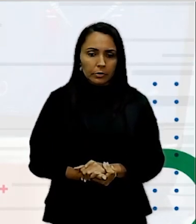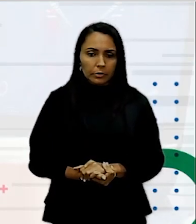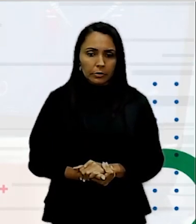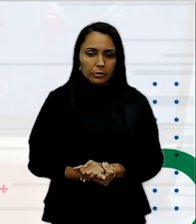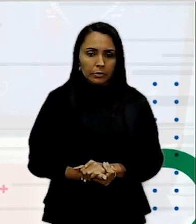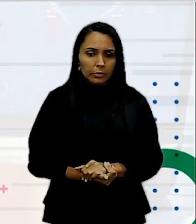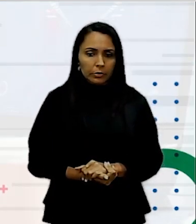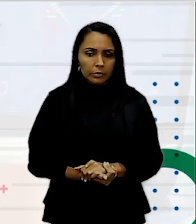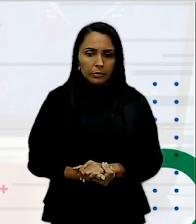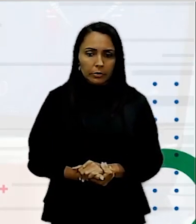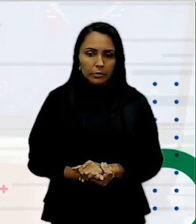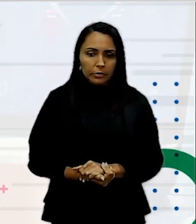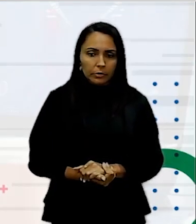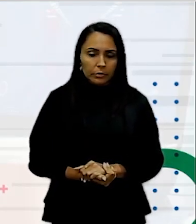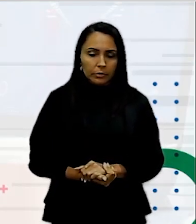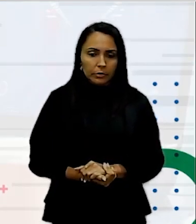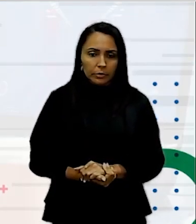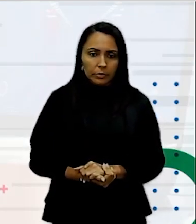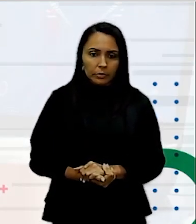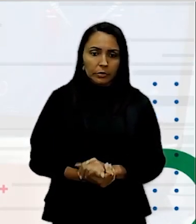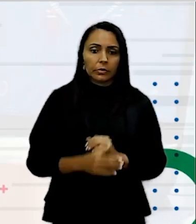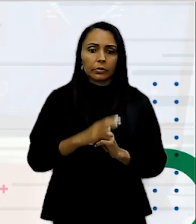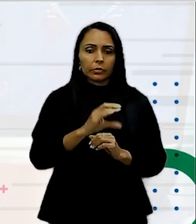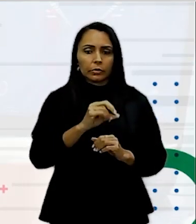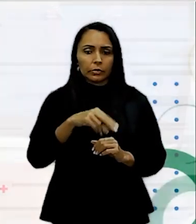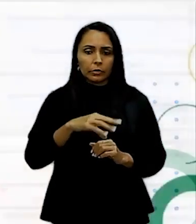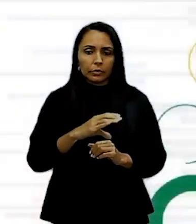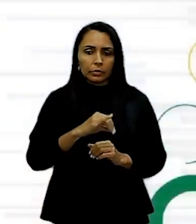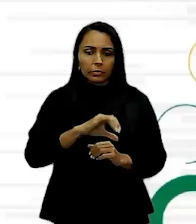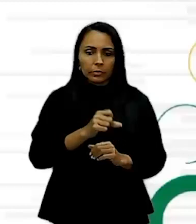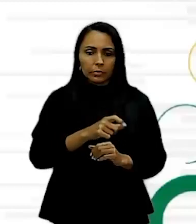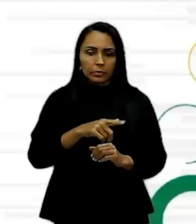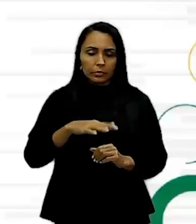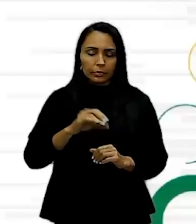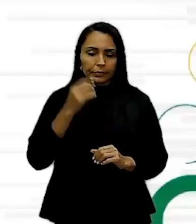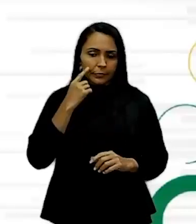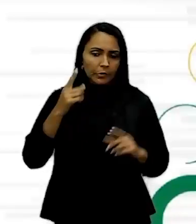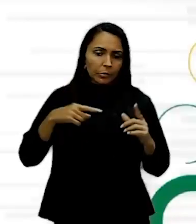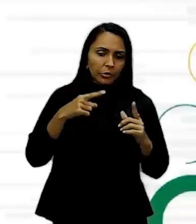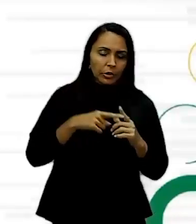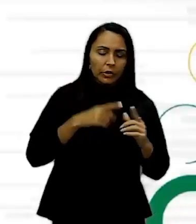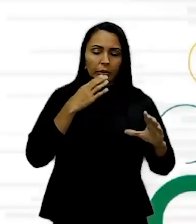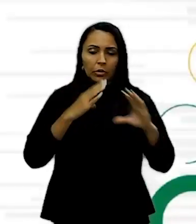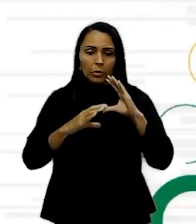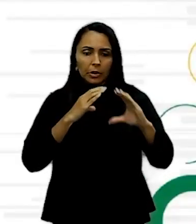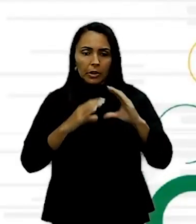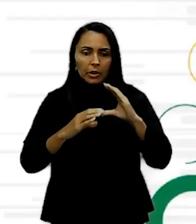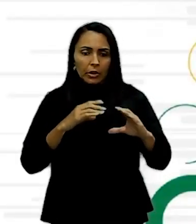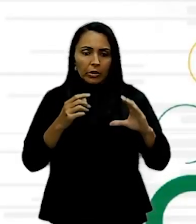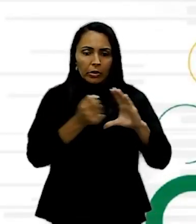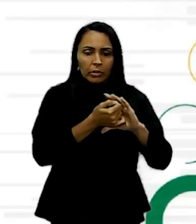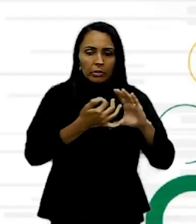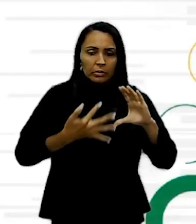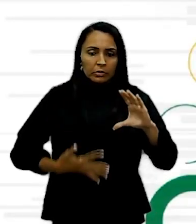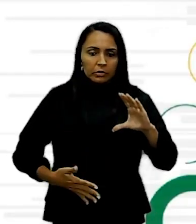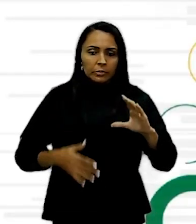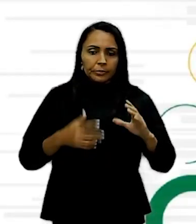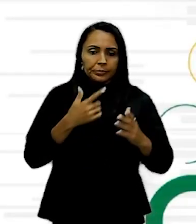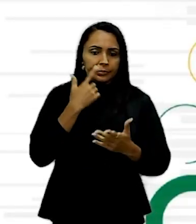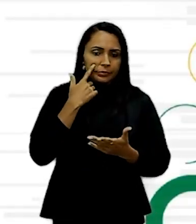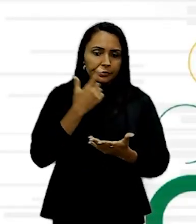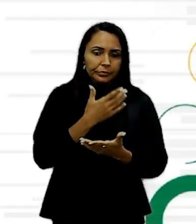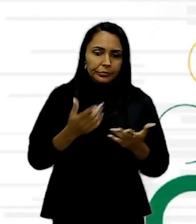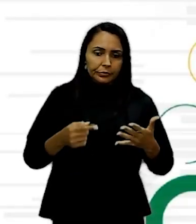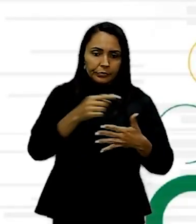Vamos lá Concisão Concisão é uma forma objetiva de comunicação Caracterizada por poucos